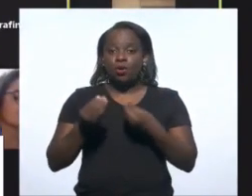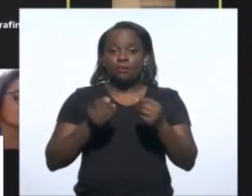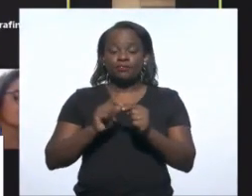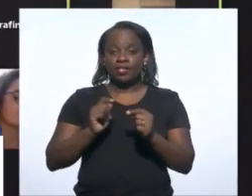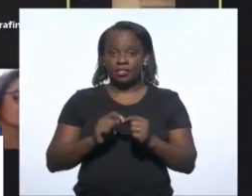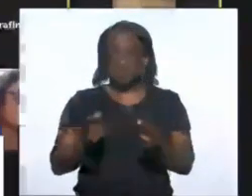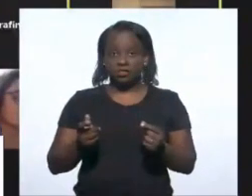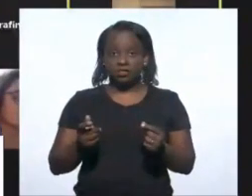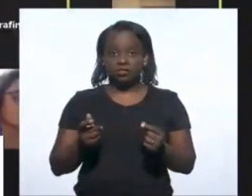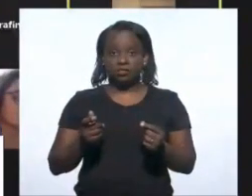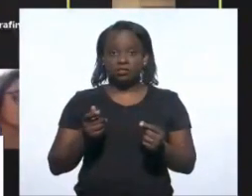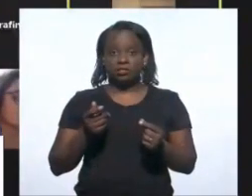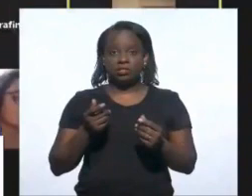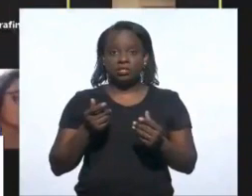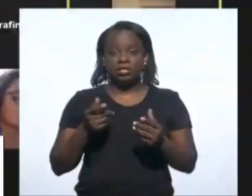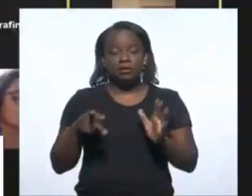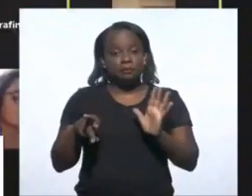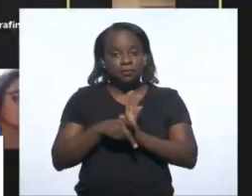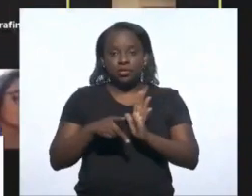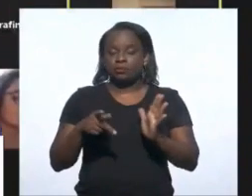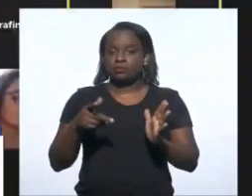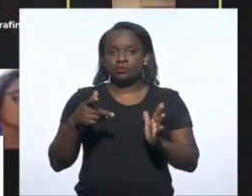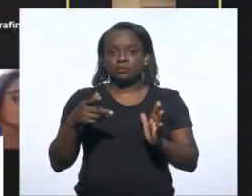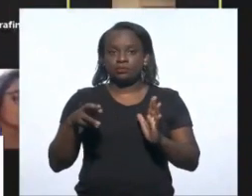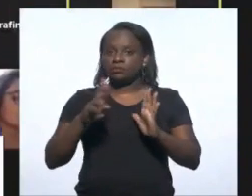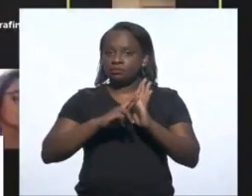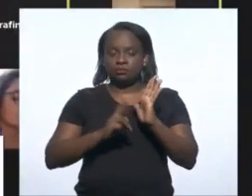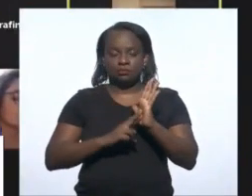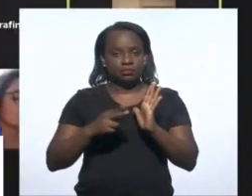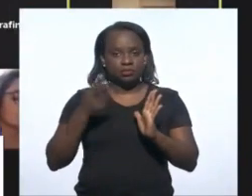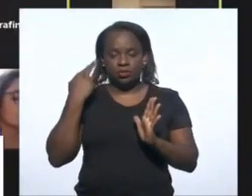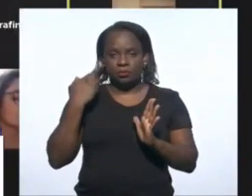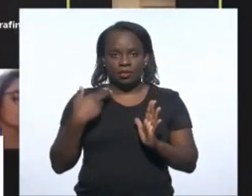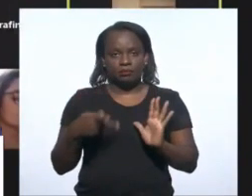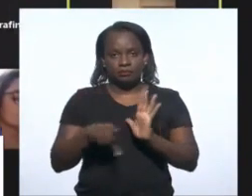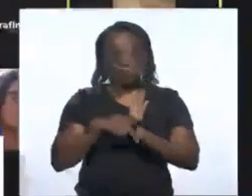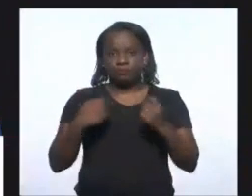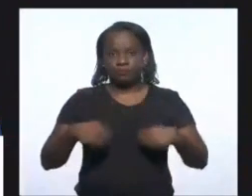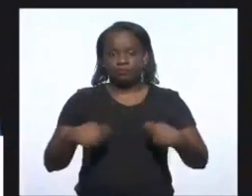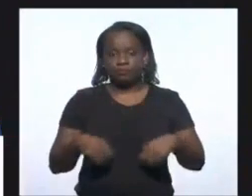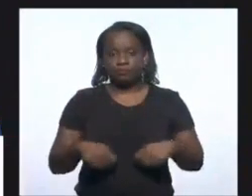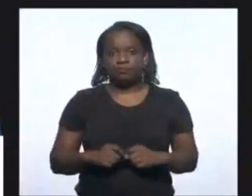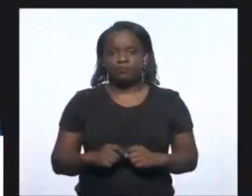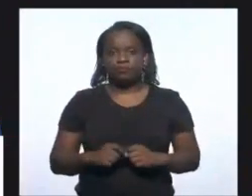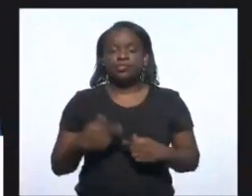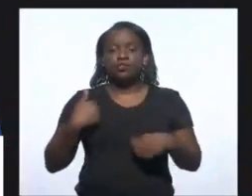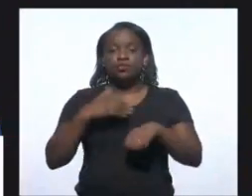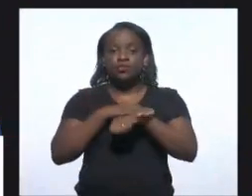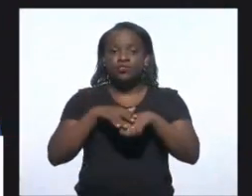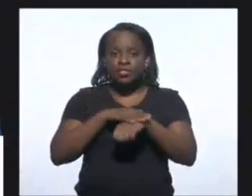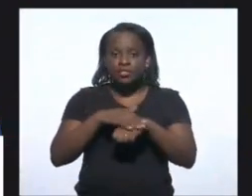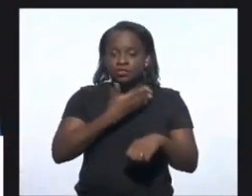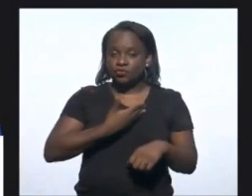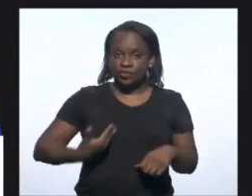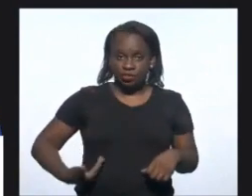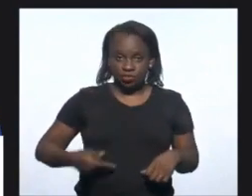instrumento democrático. Eu, conversando com o governador,